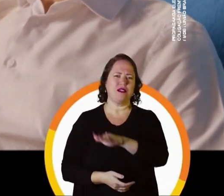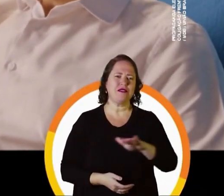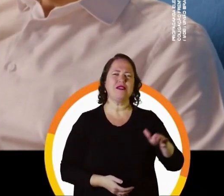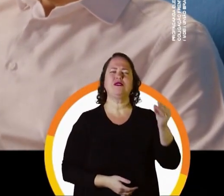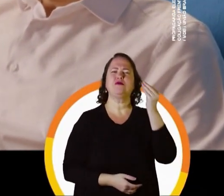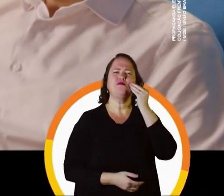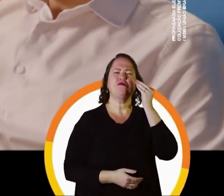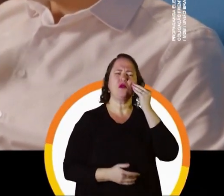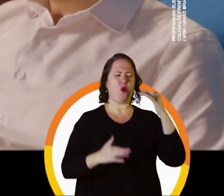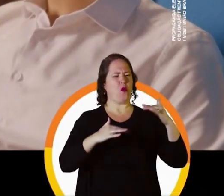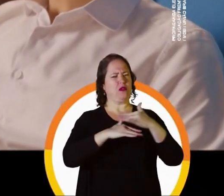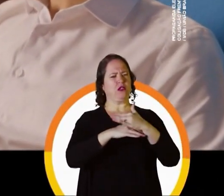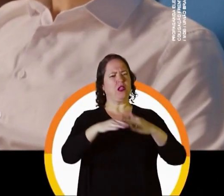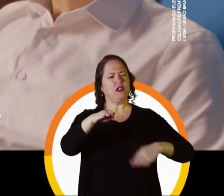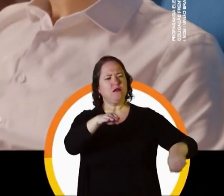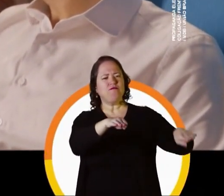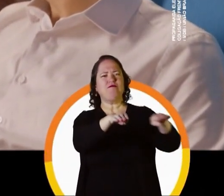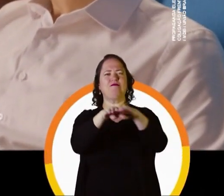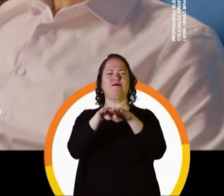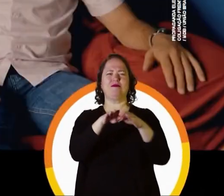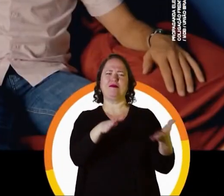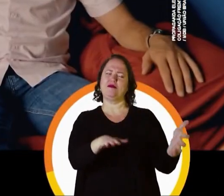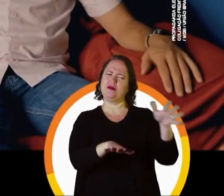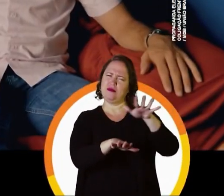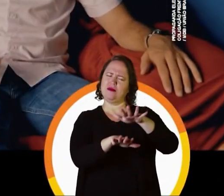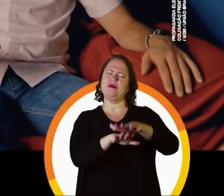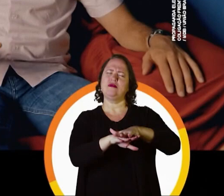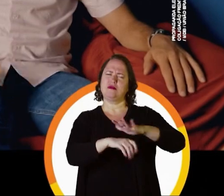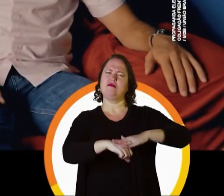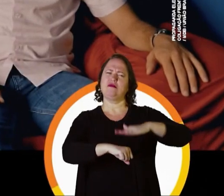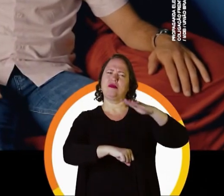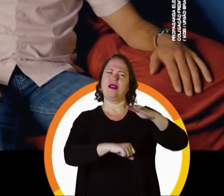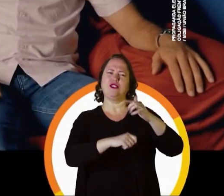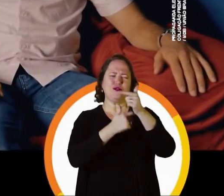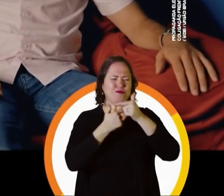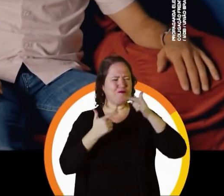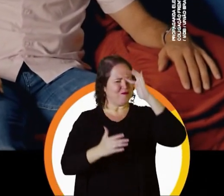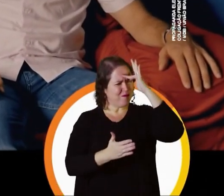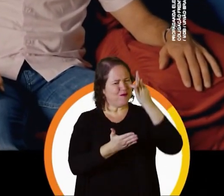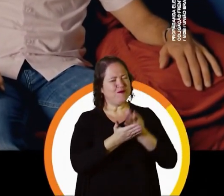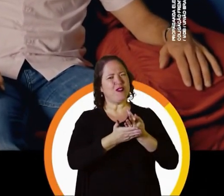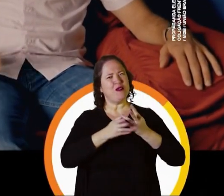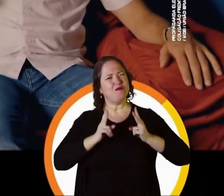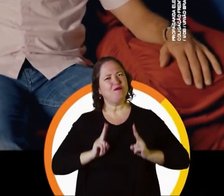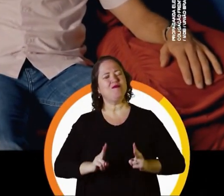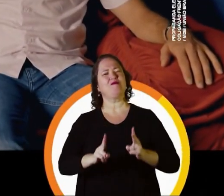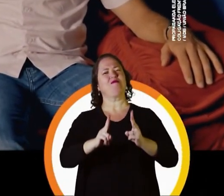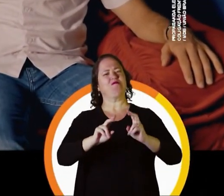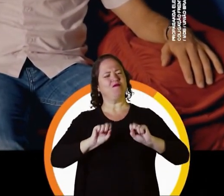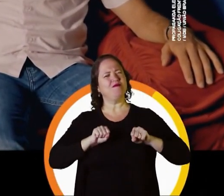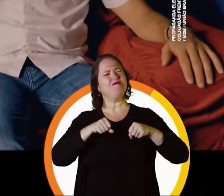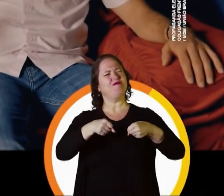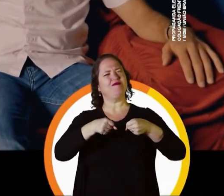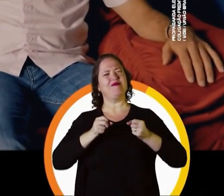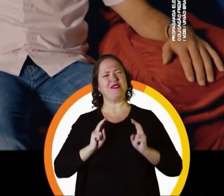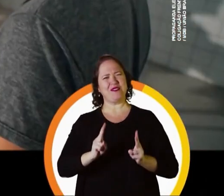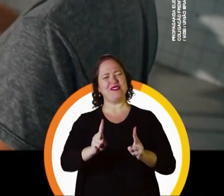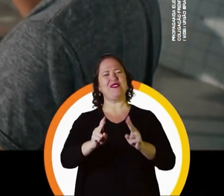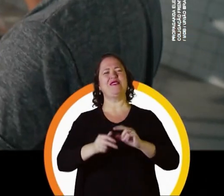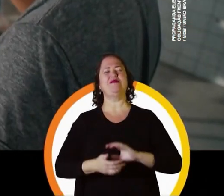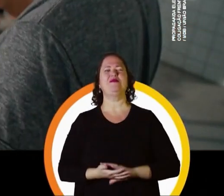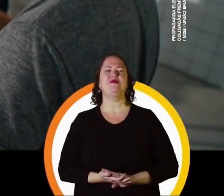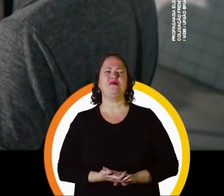gente faça uma cidade melhor, mais justa, mais inclusiva, que a gente não tire o sorriso do rosto, não perca a fé e não desista. Não desista.